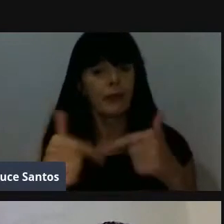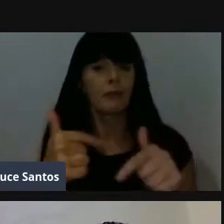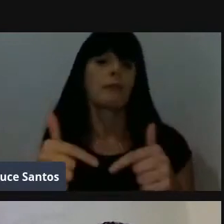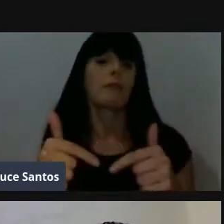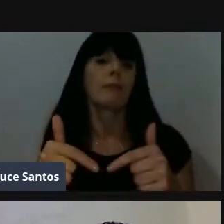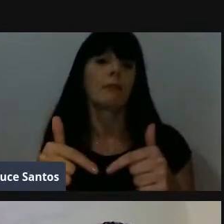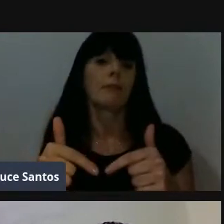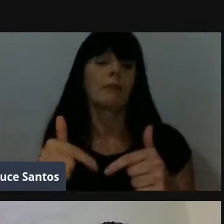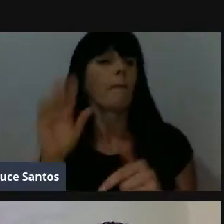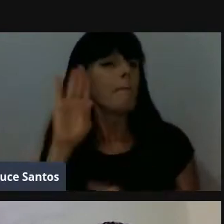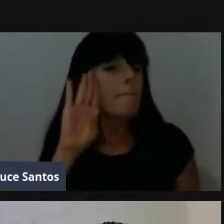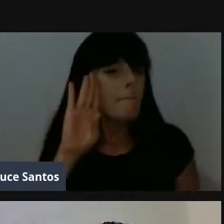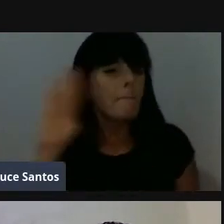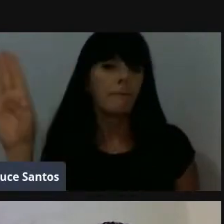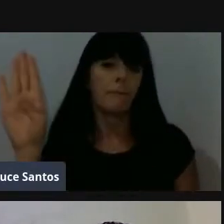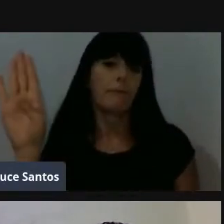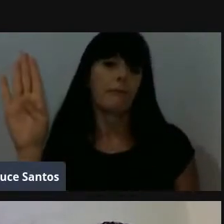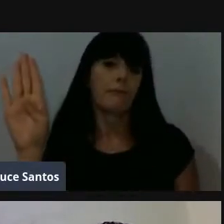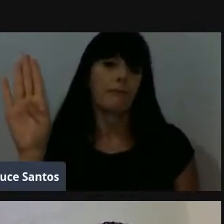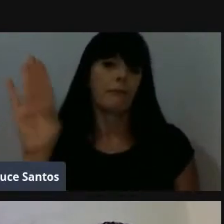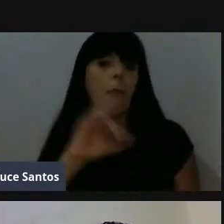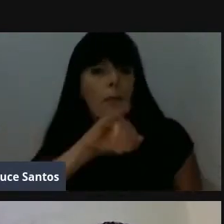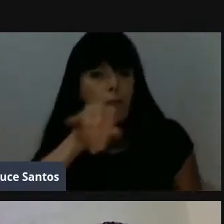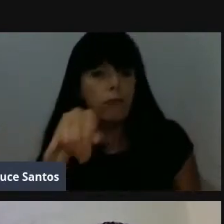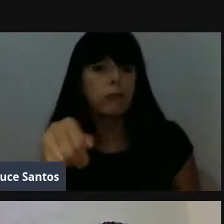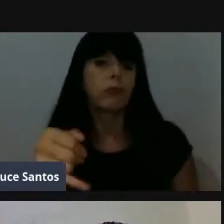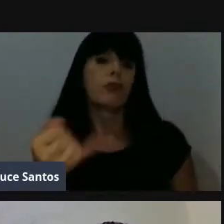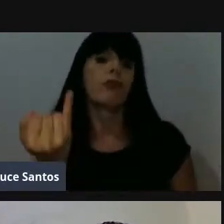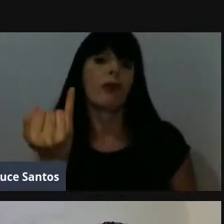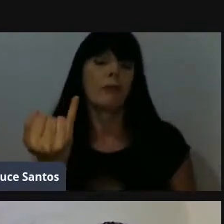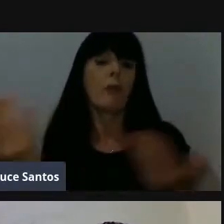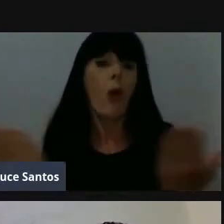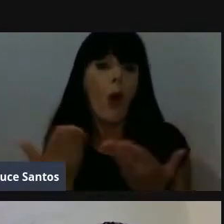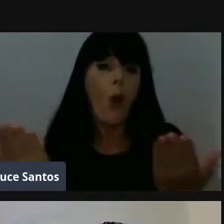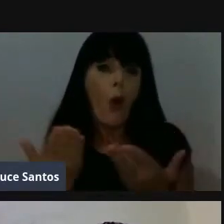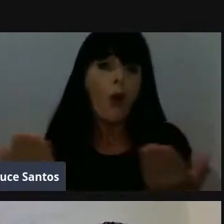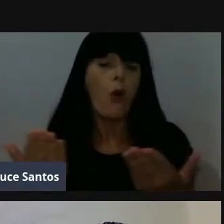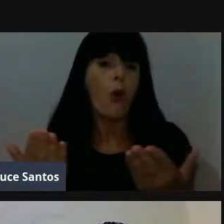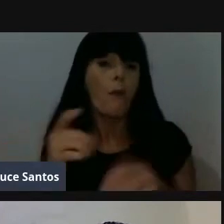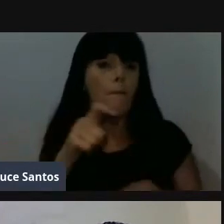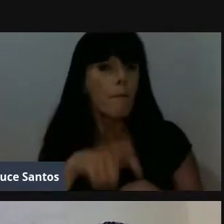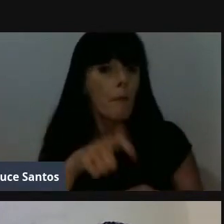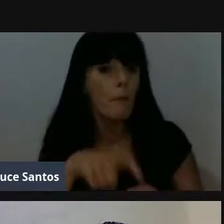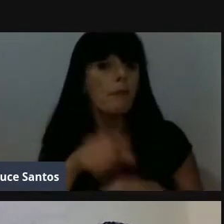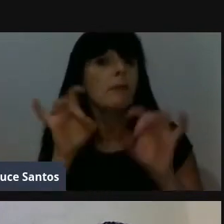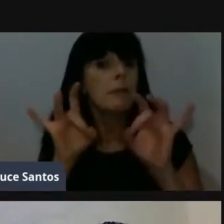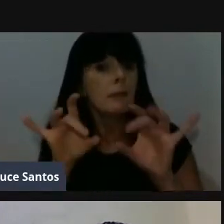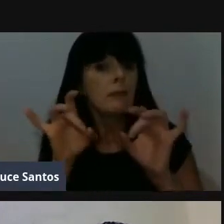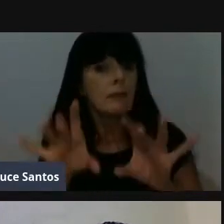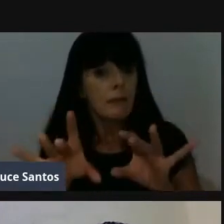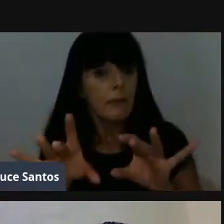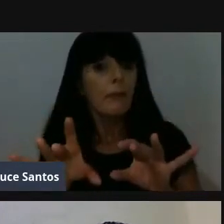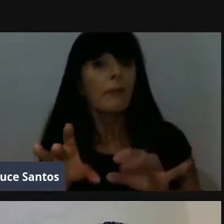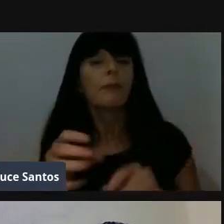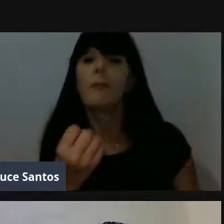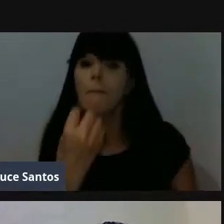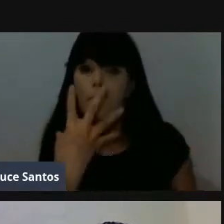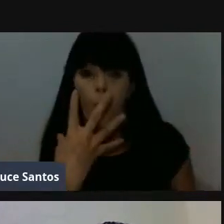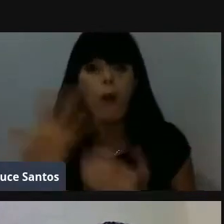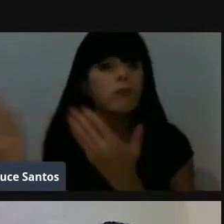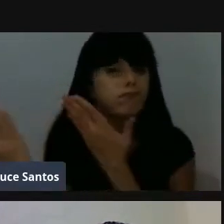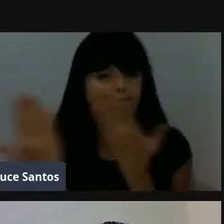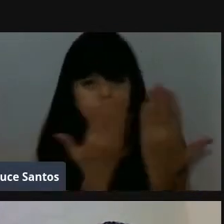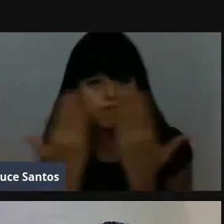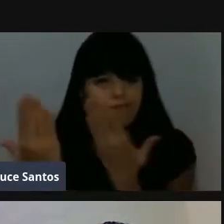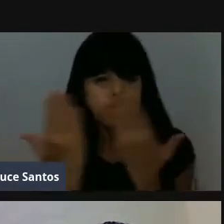principal, aproveitar, porque neste momento, a oportunidade que vocês têm é de ser bom no estudo, né? Quem está